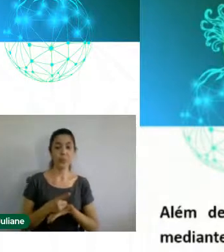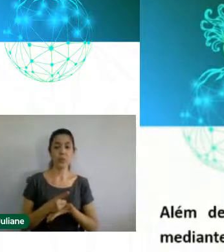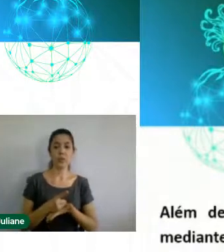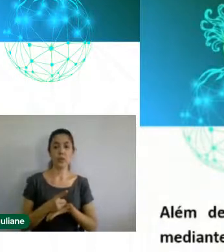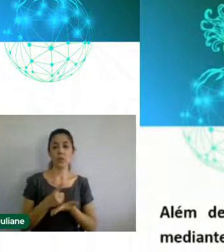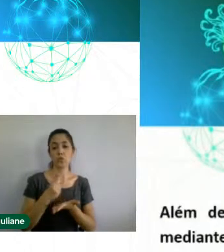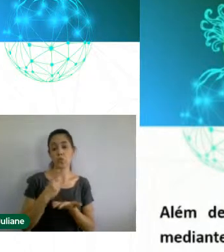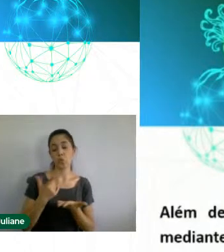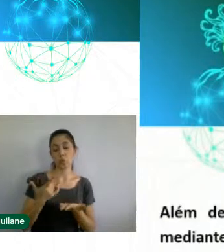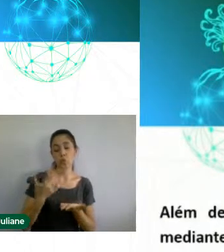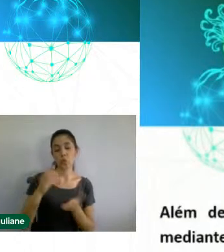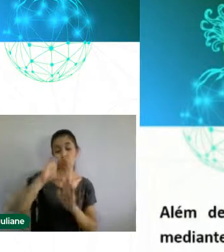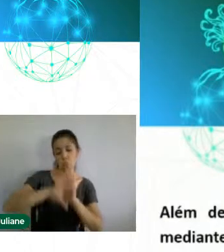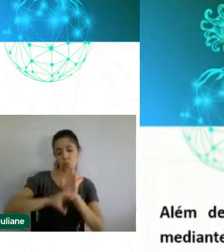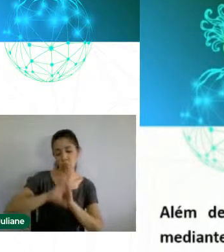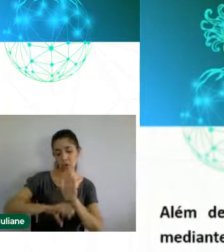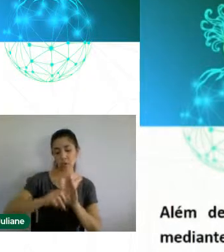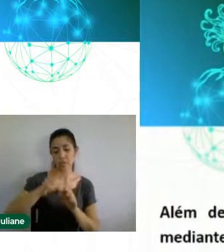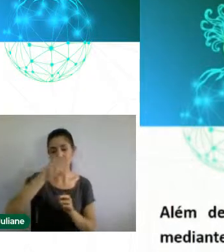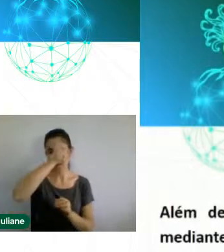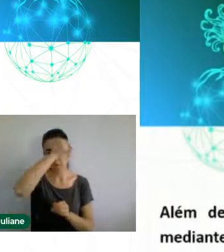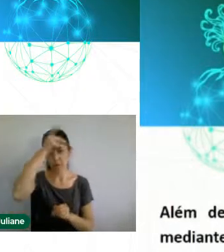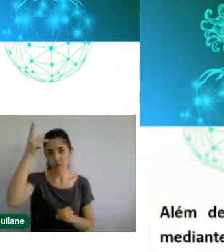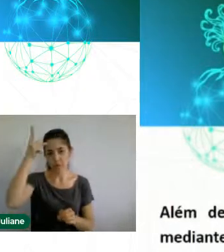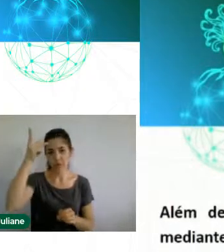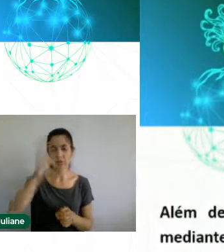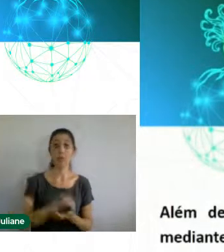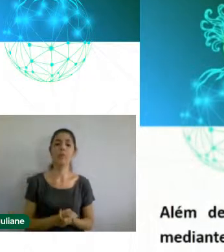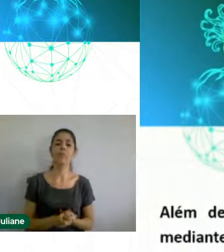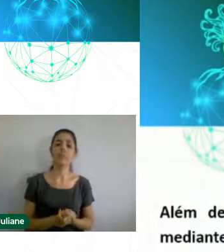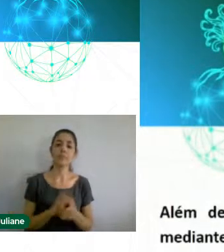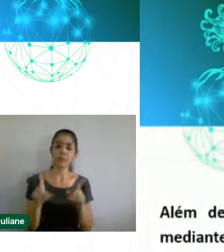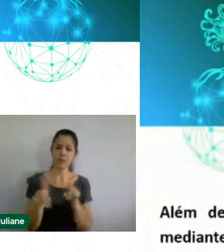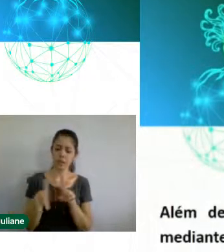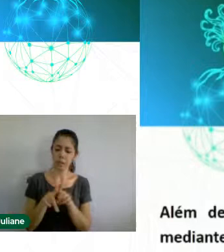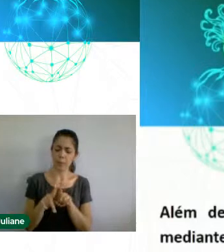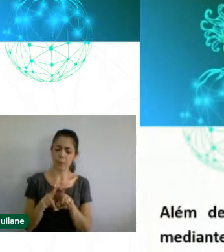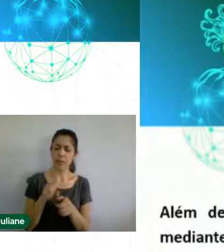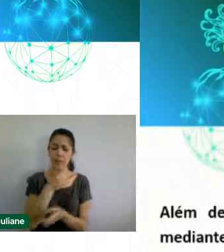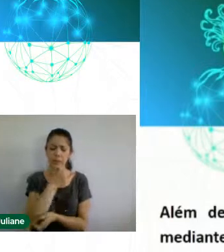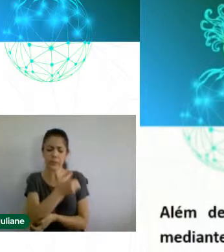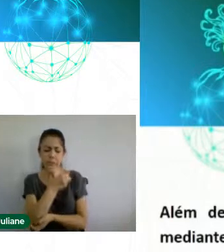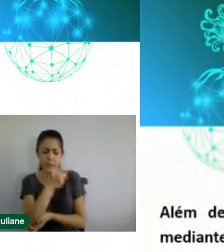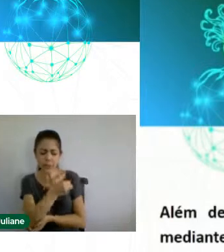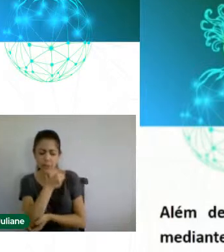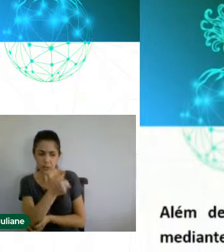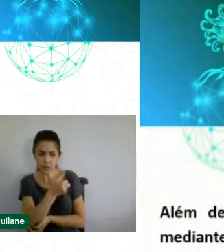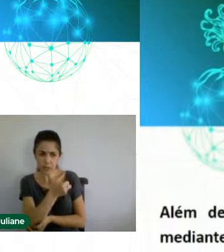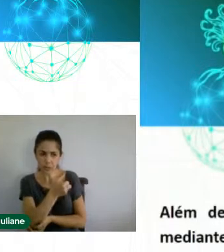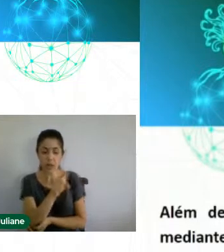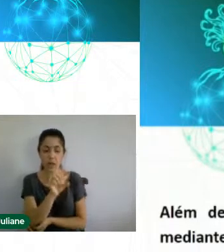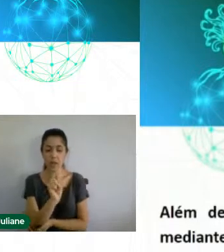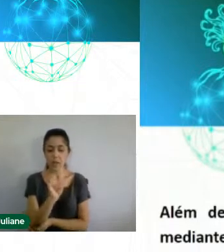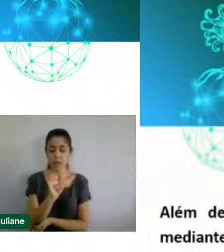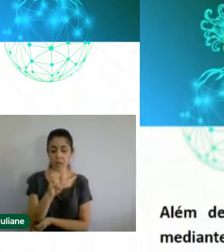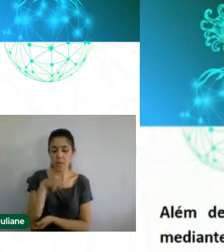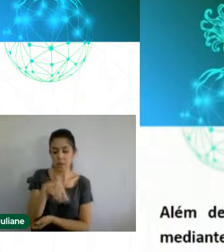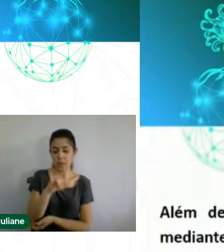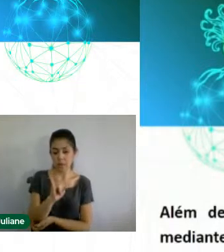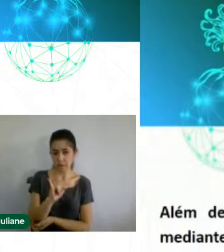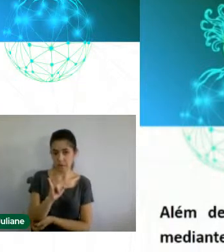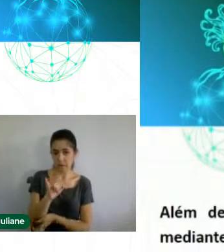municipais, entrevista semi-estruturada envolvendo redatores dos termos curriculares